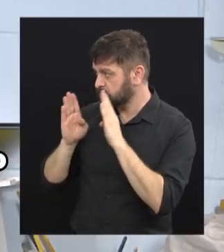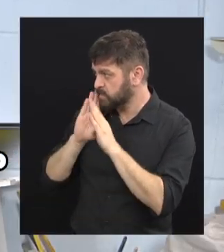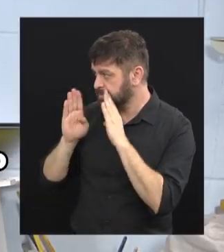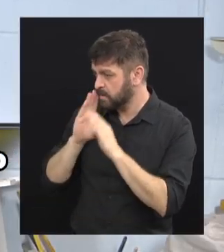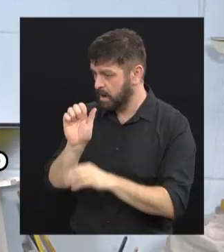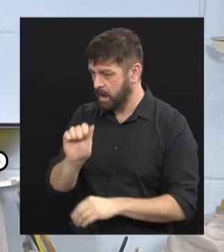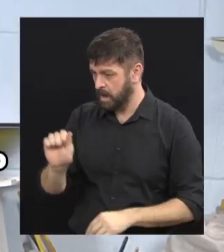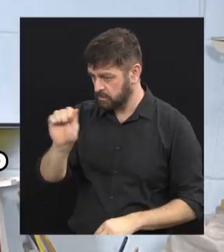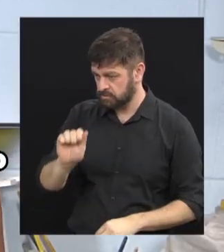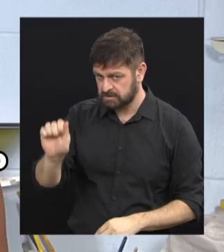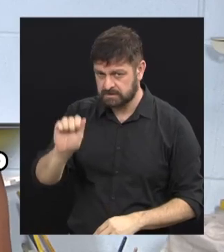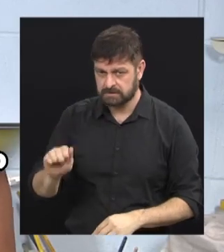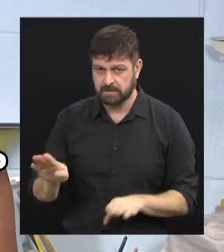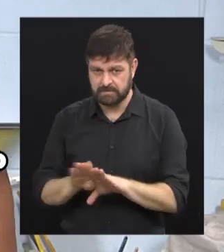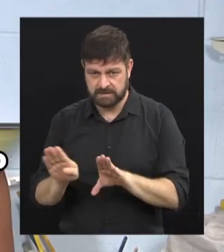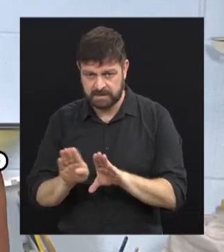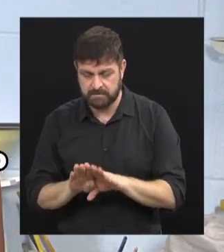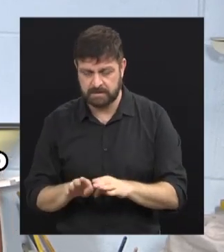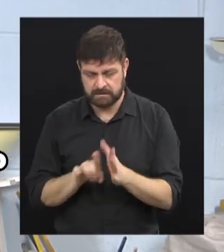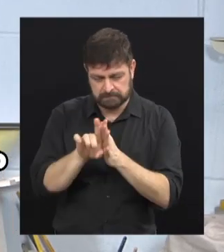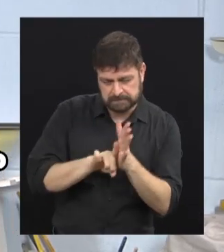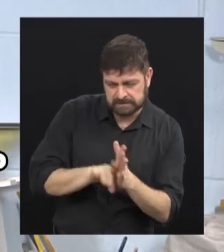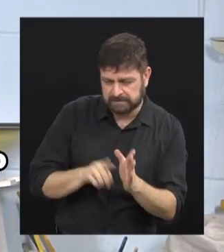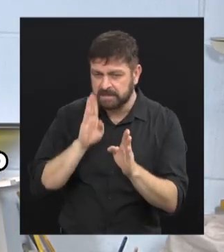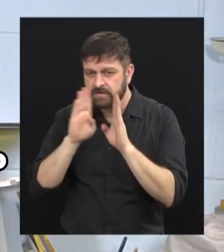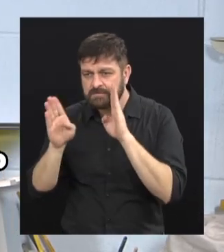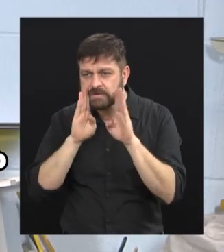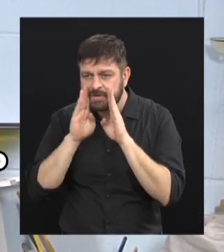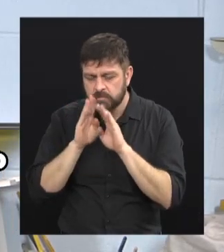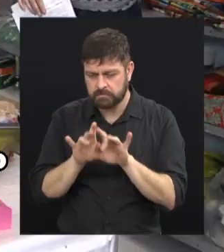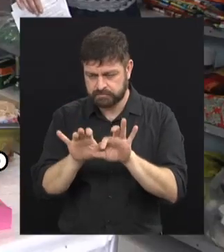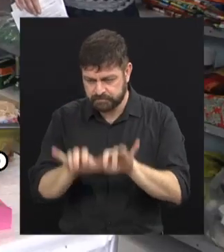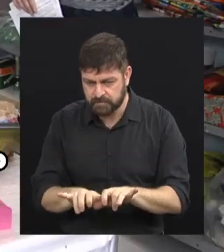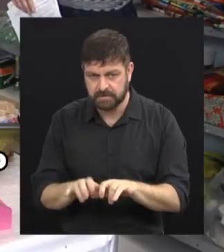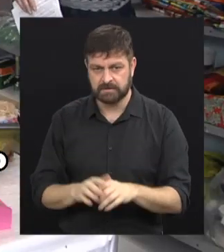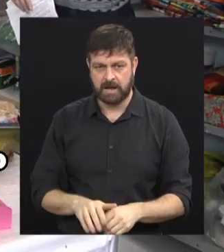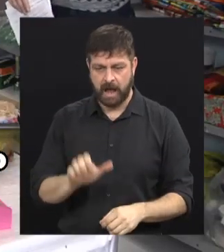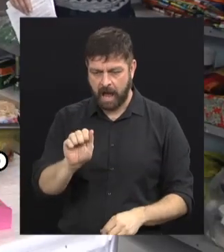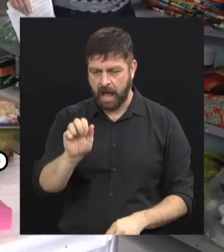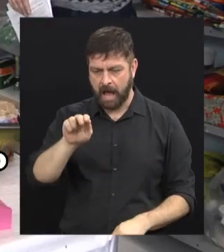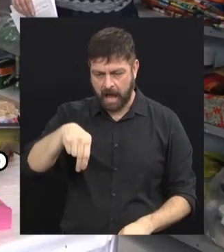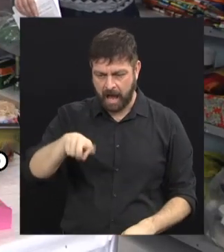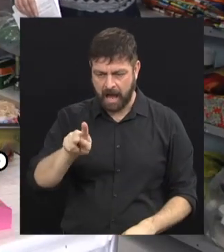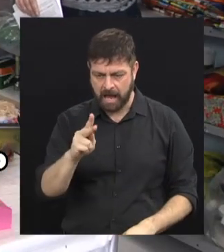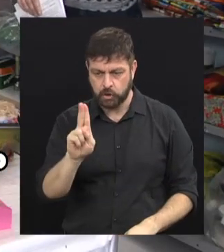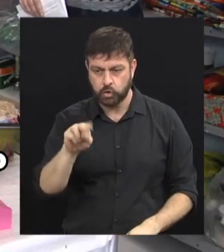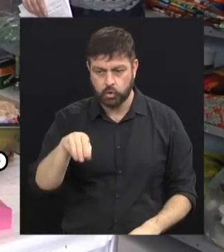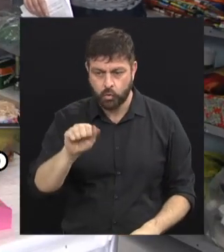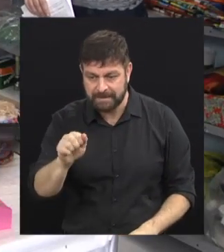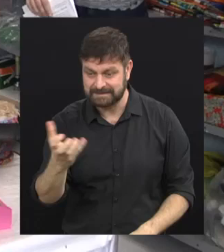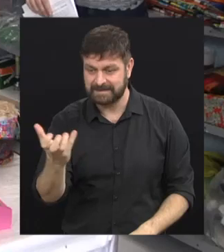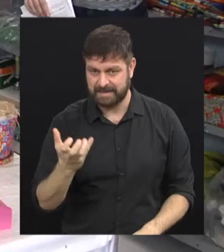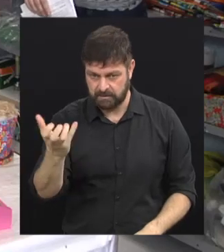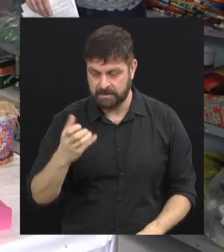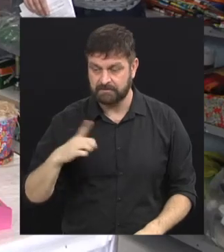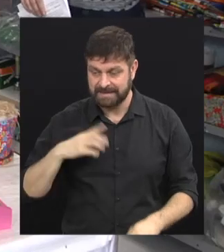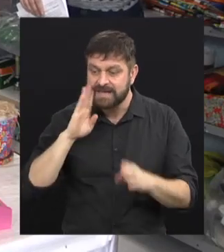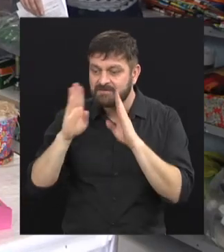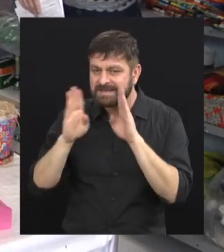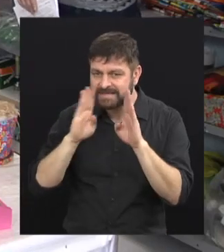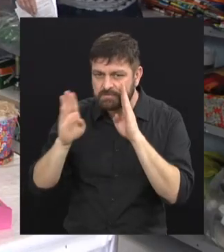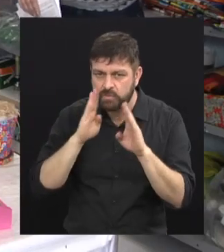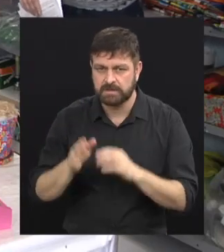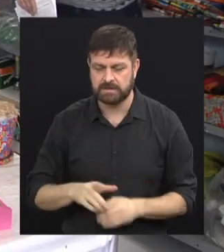da Associação Aí Um Mas Quero Quero, mas no item de busca do Facebook, se você digitar Associação Aí Um Mas Quero Quero, você já vai ter acesso à página deles no